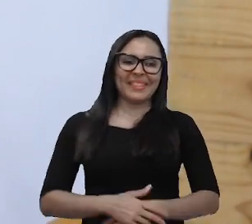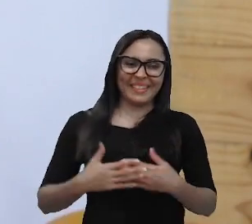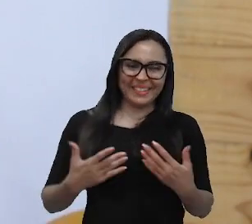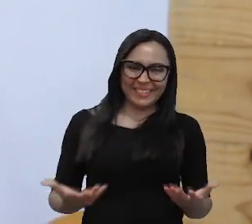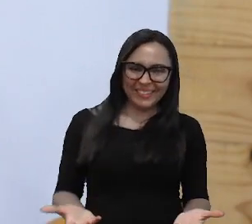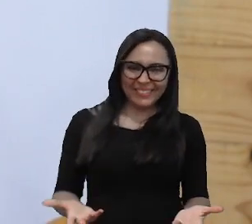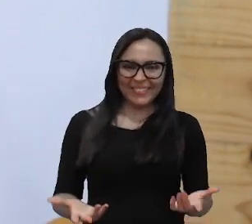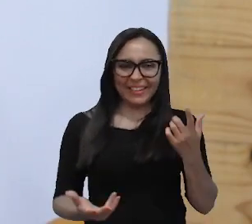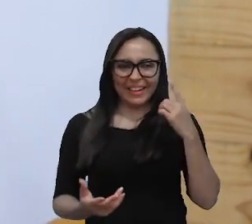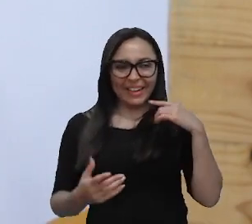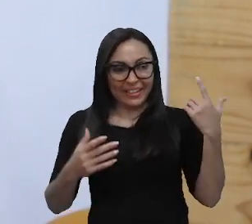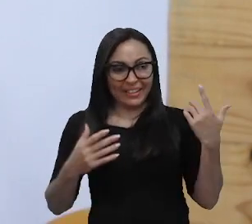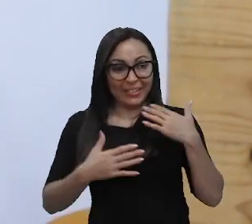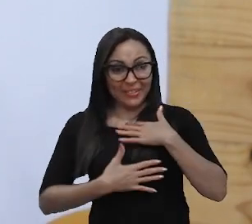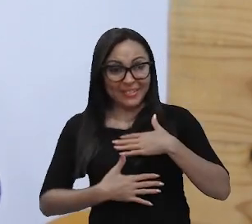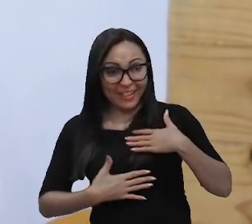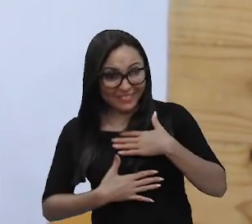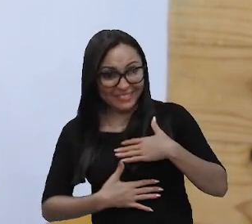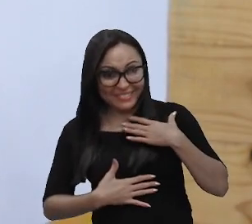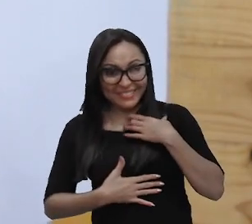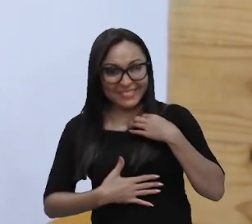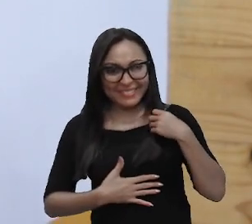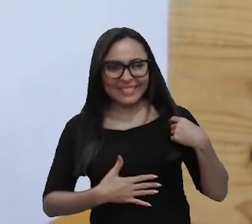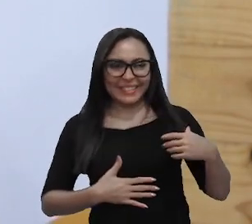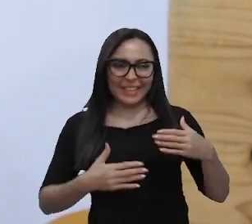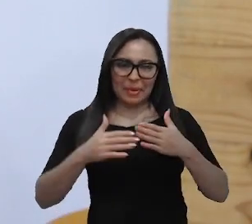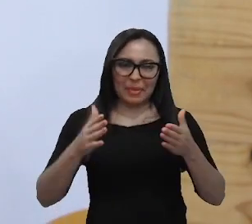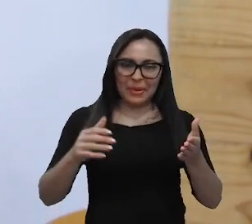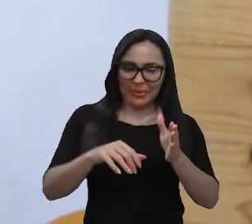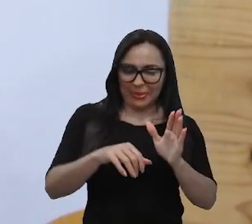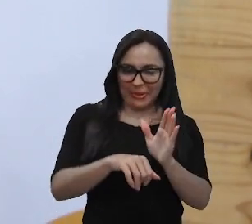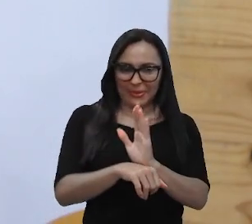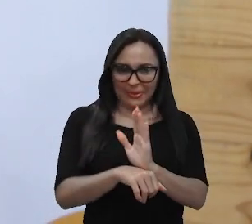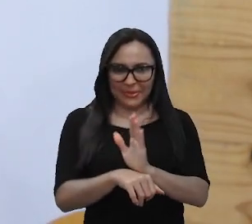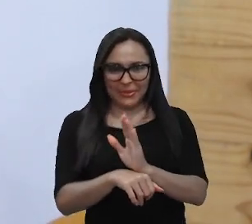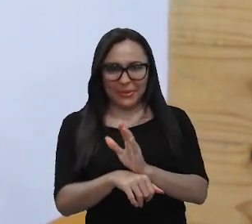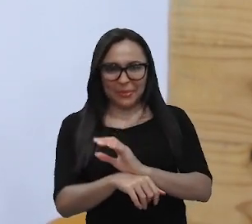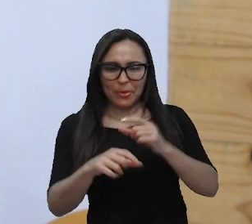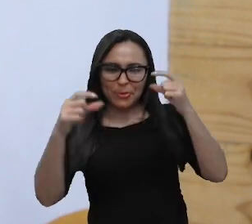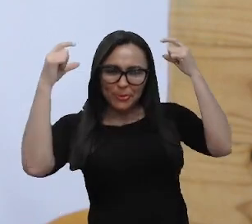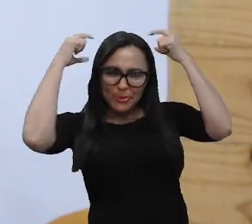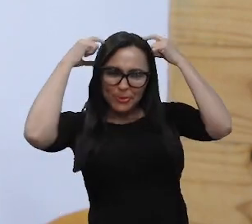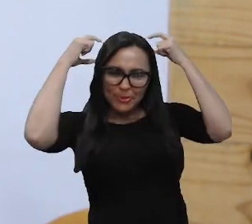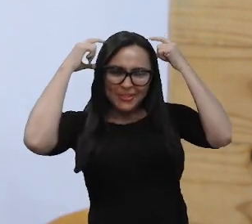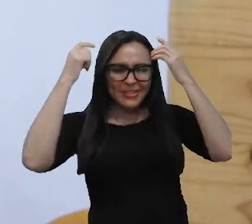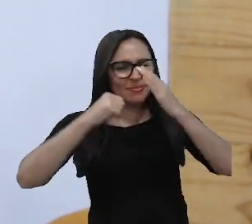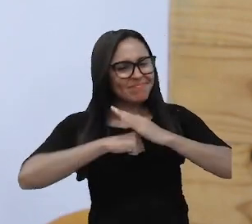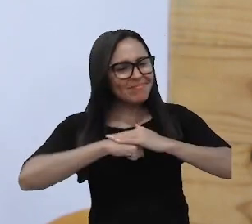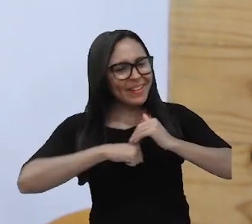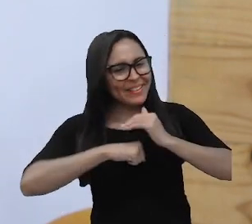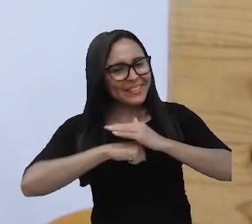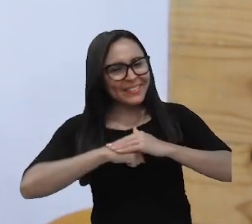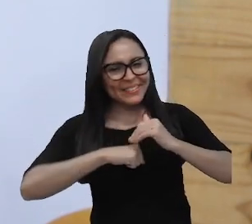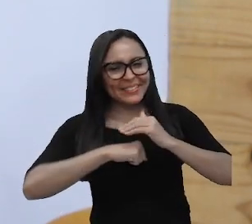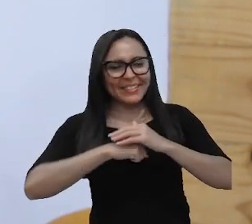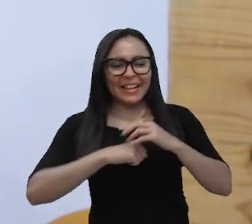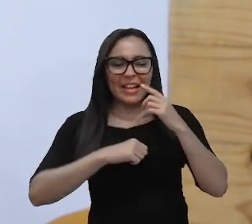Pronto, então aí gostaram ainda da abertura dos ossinhos carinhosos, né, esse desenho que